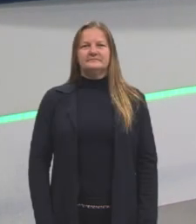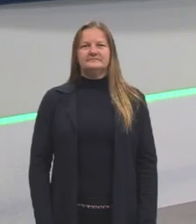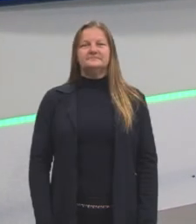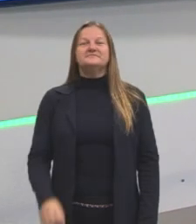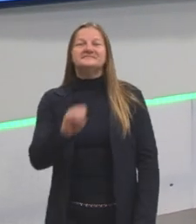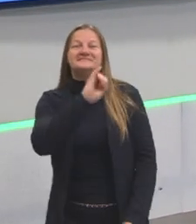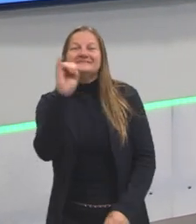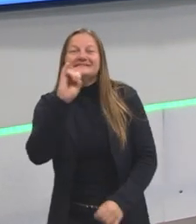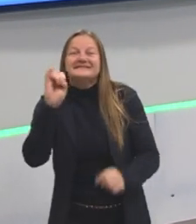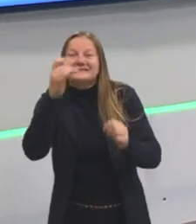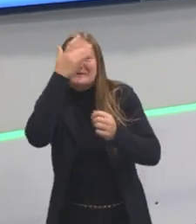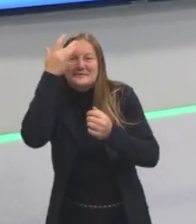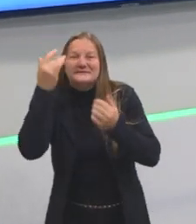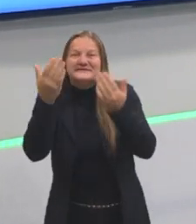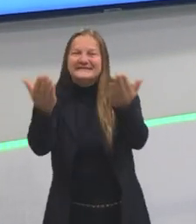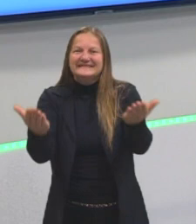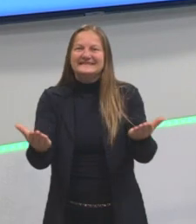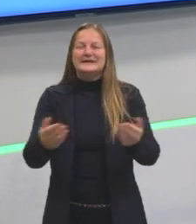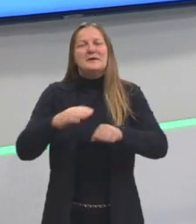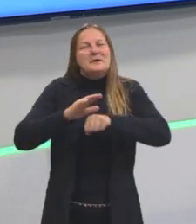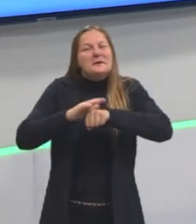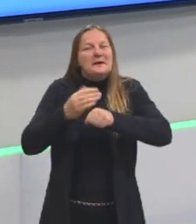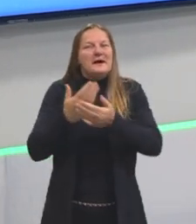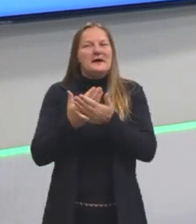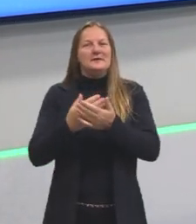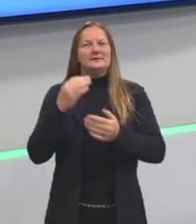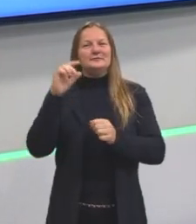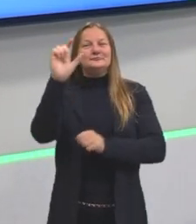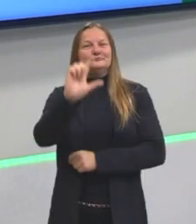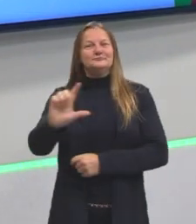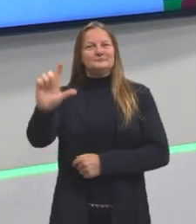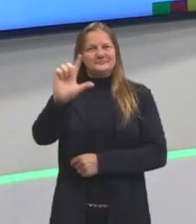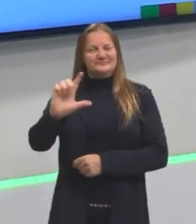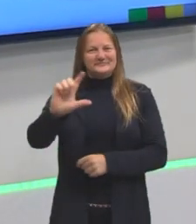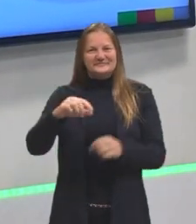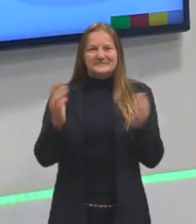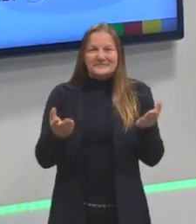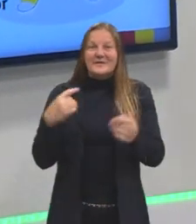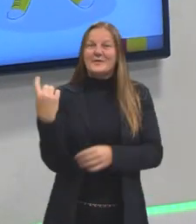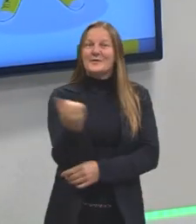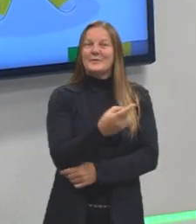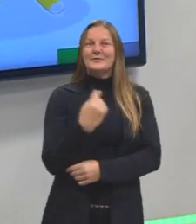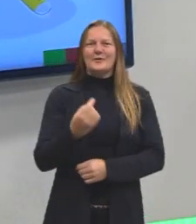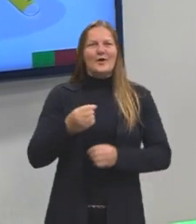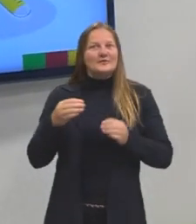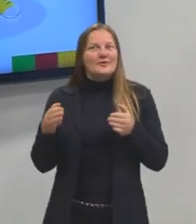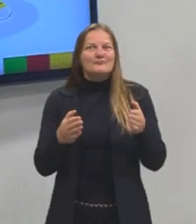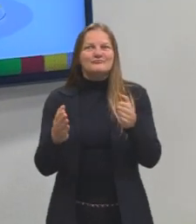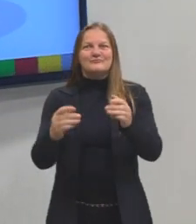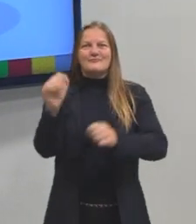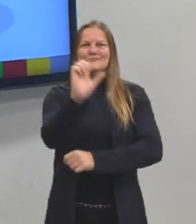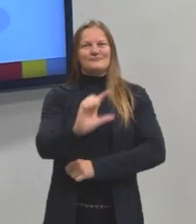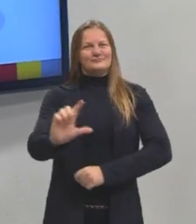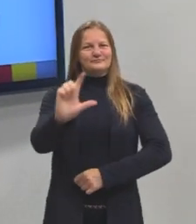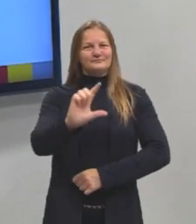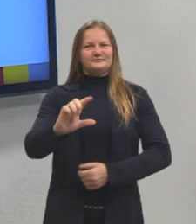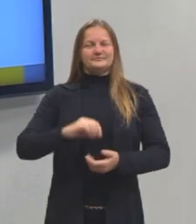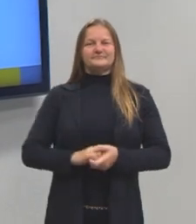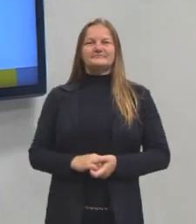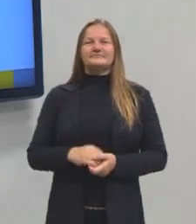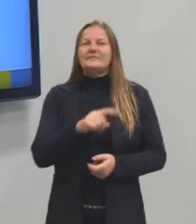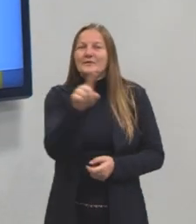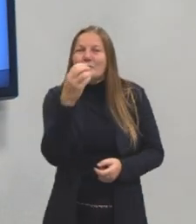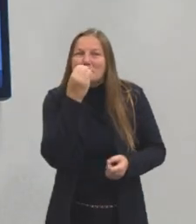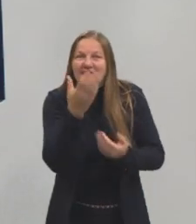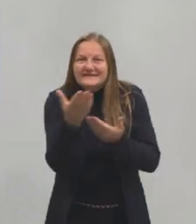Olá, pessoal! Mais uma aula de literatura, então, para a nossa jornada literária. Tudo bem